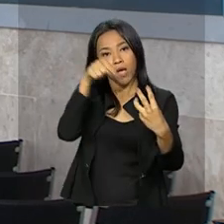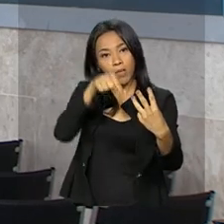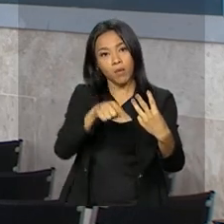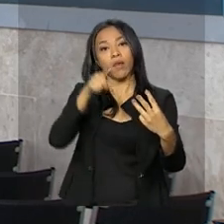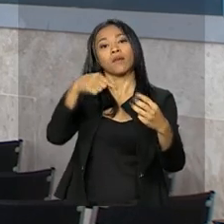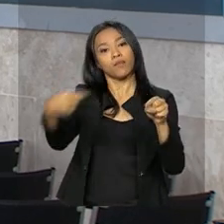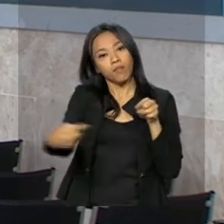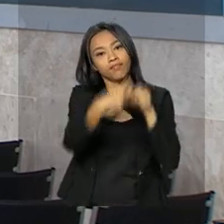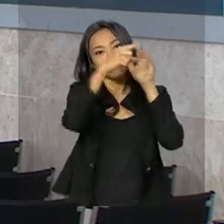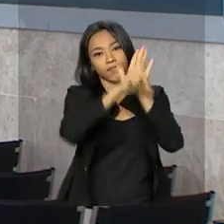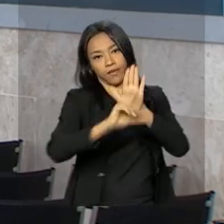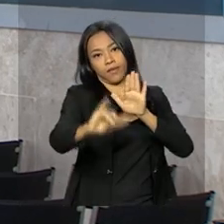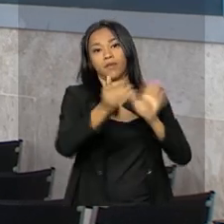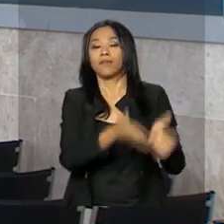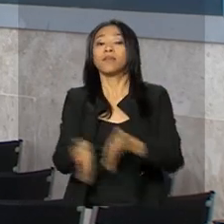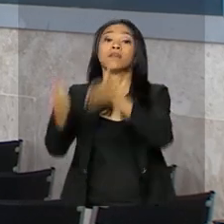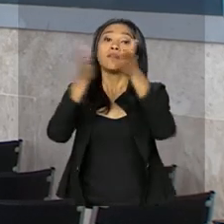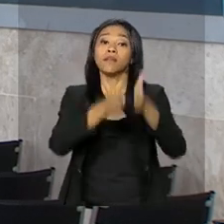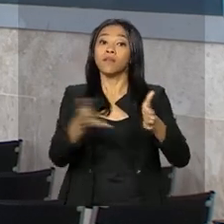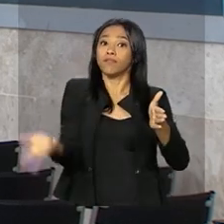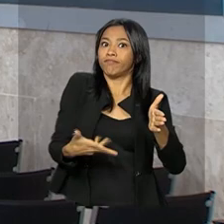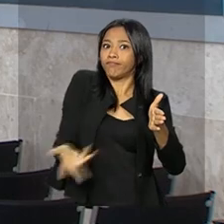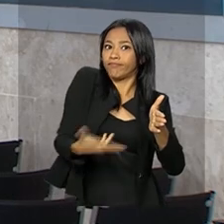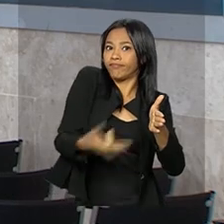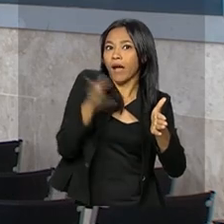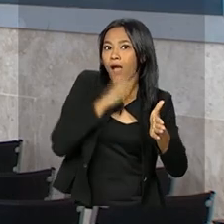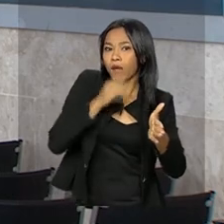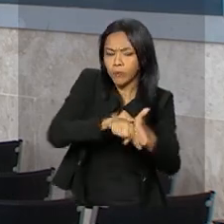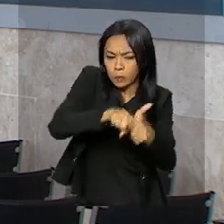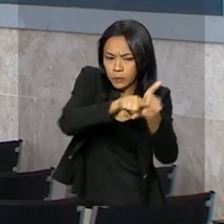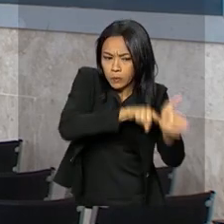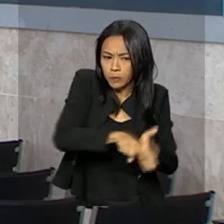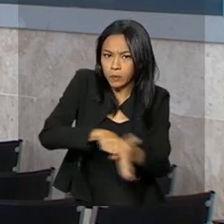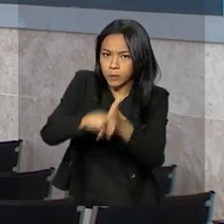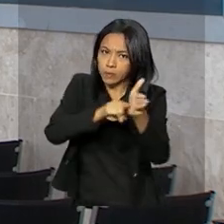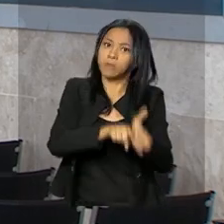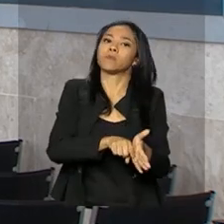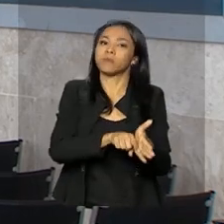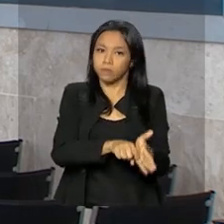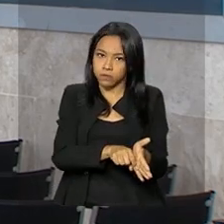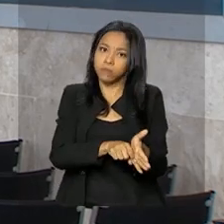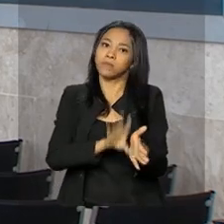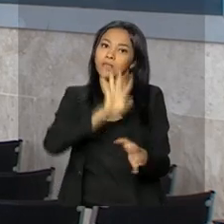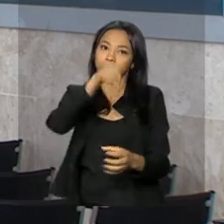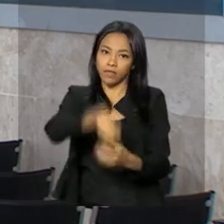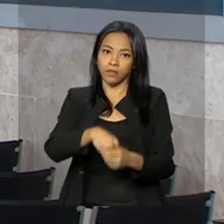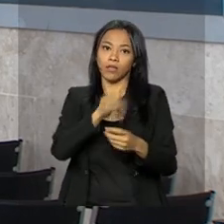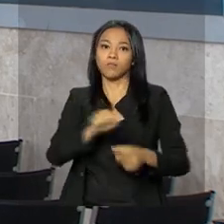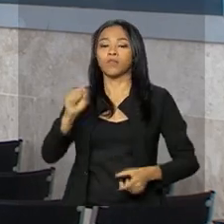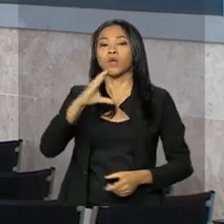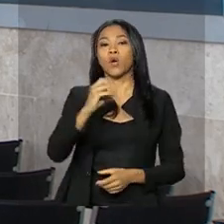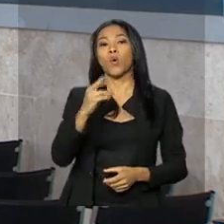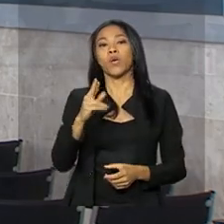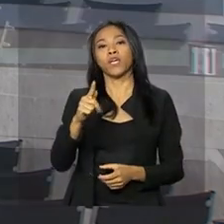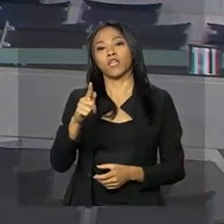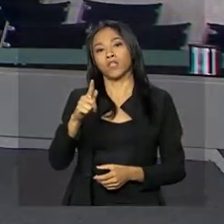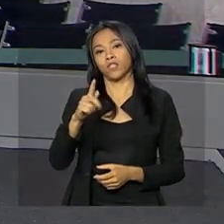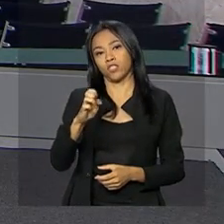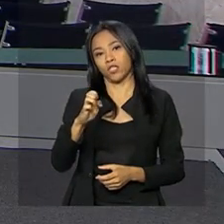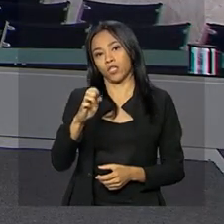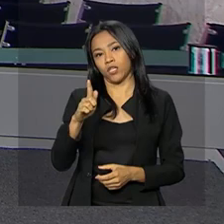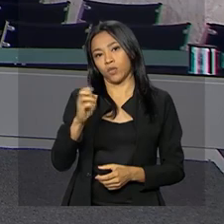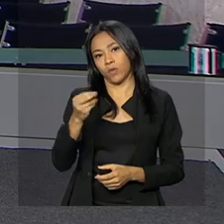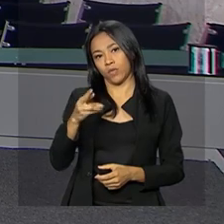e a agilidade na apuração das denúncias em andamento nas corregedorias. Renata, voltamos com você.